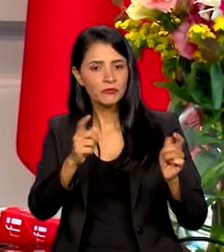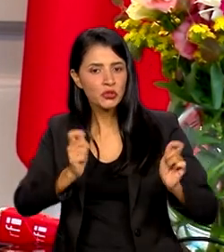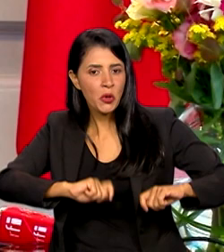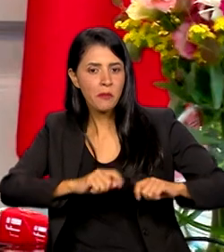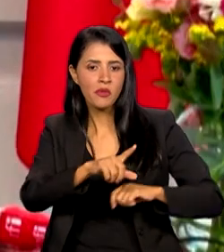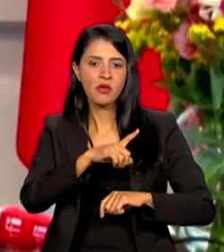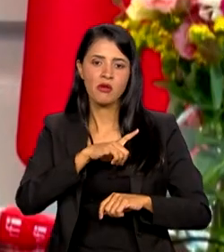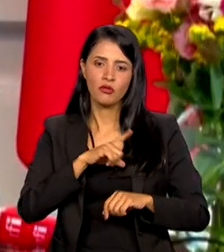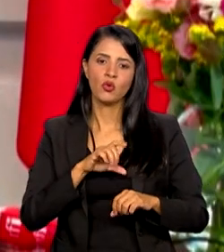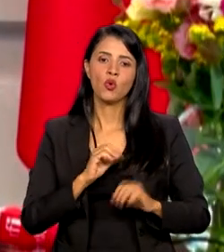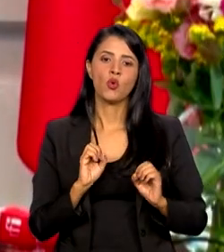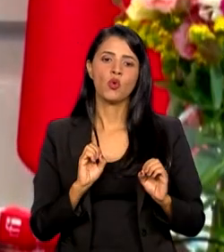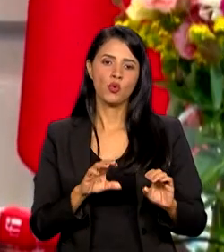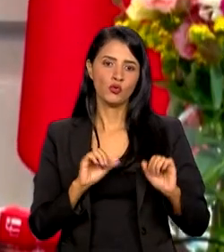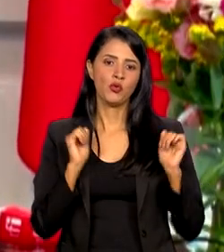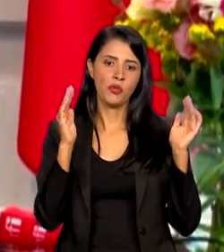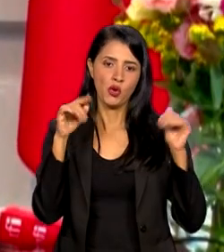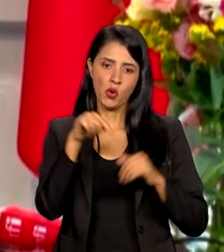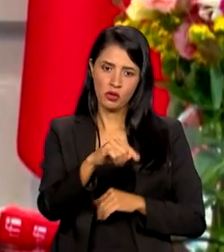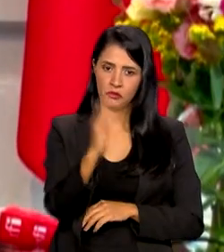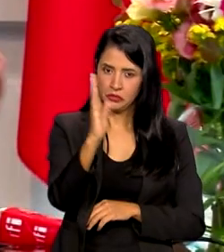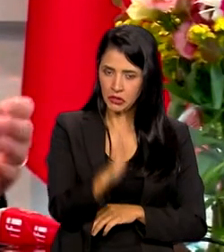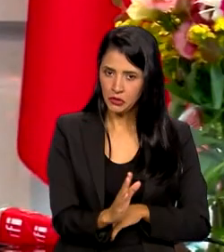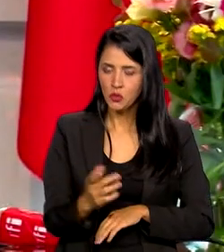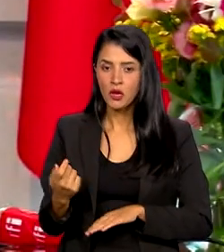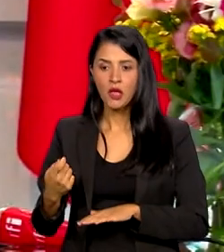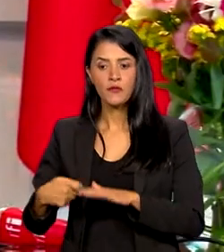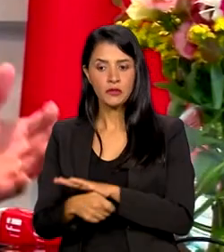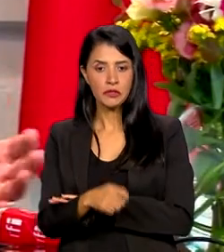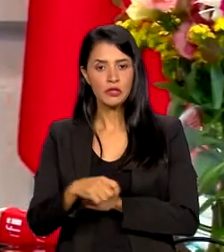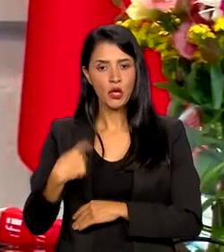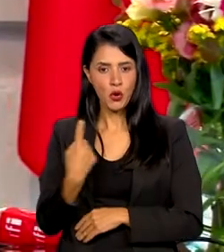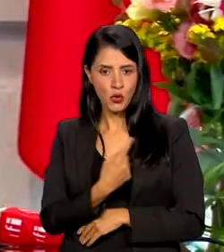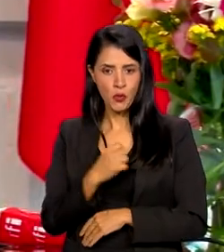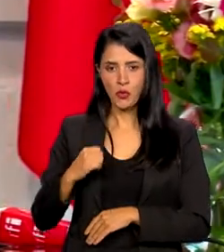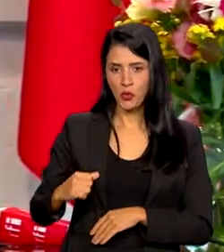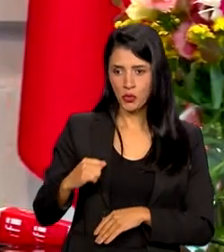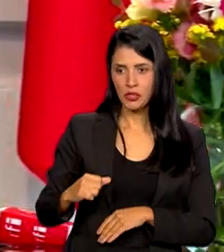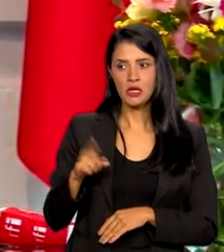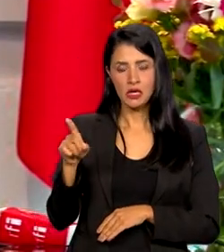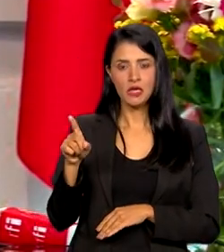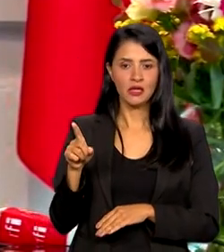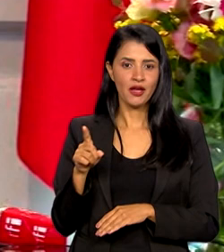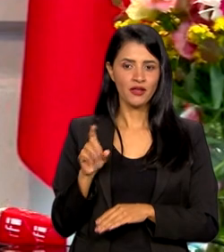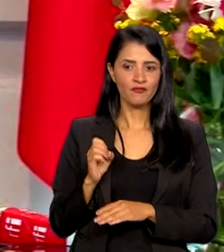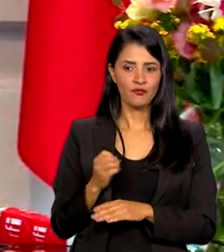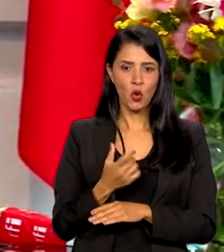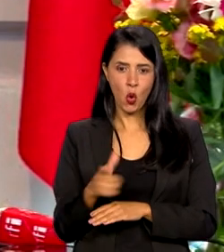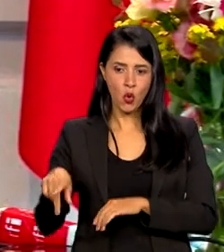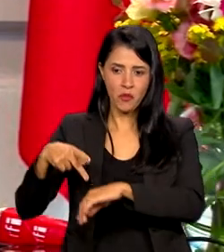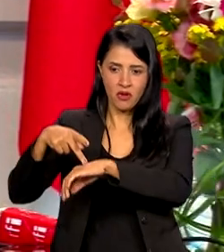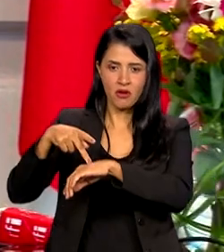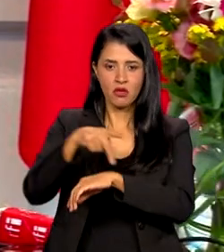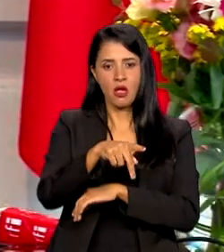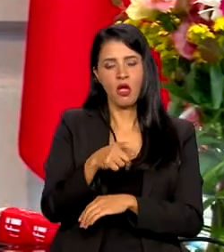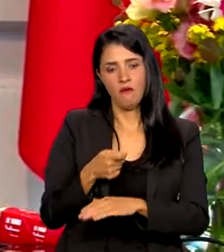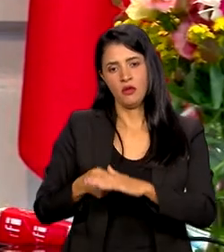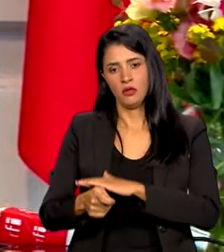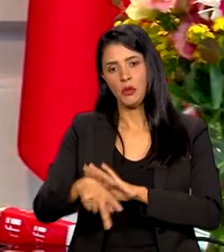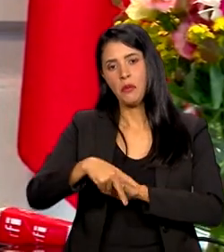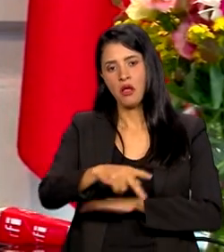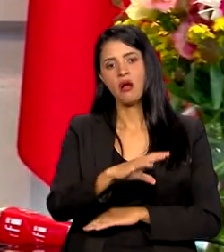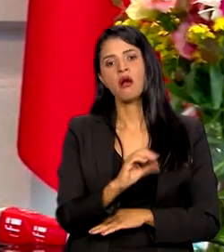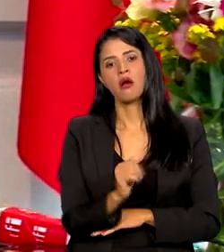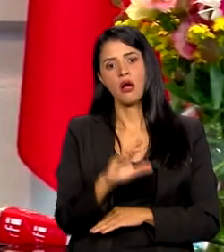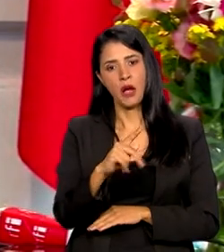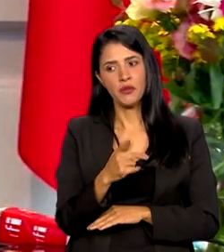financia, quem são os nossos bolsistas estrangeiros, são todos financiados pela CAPES do Brasil no exterior,